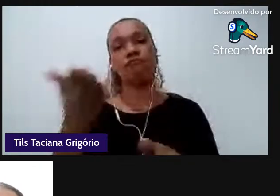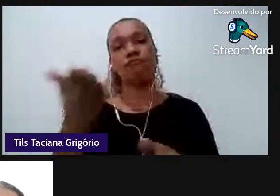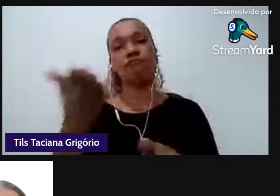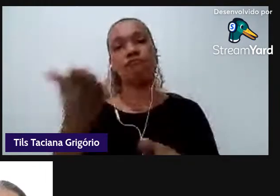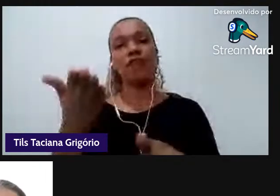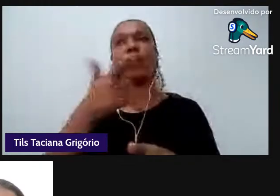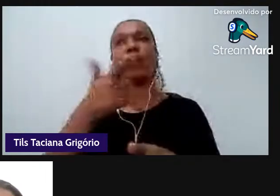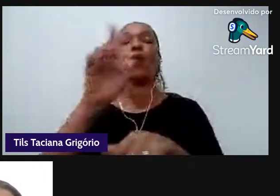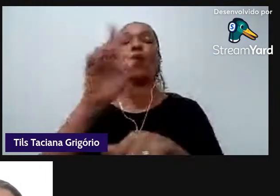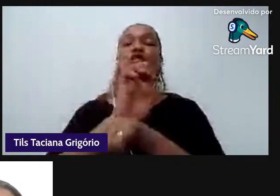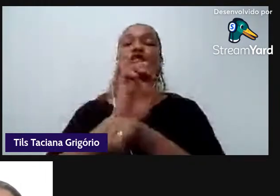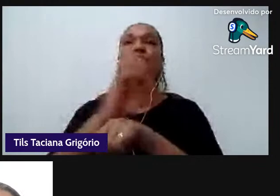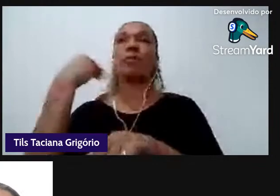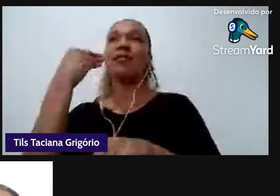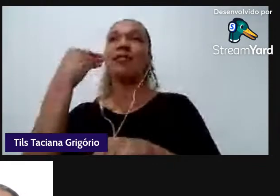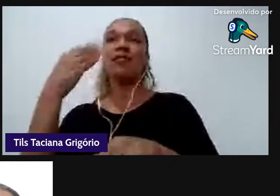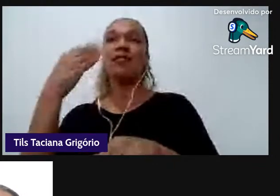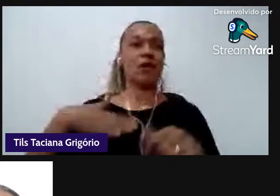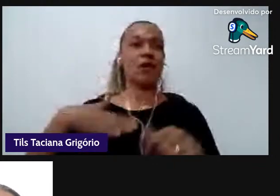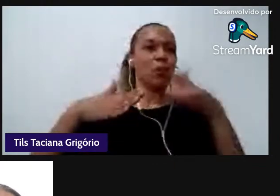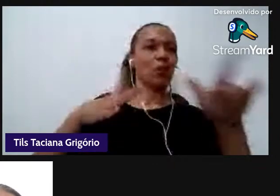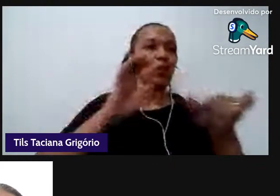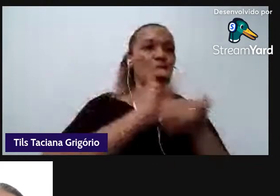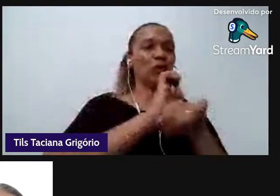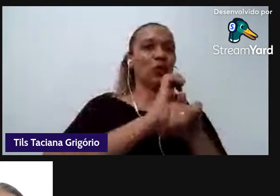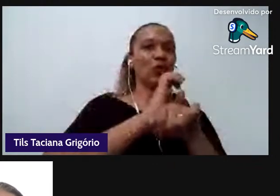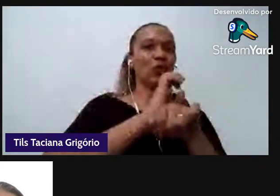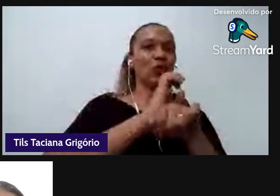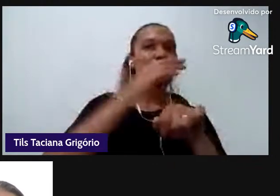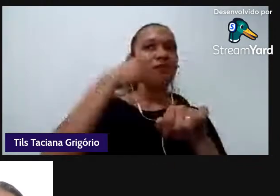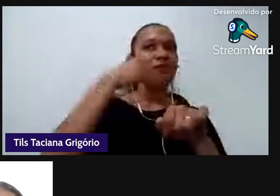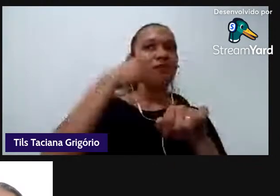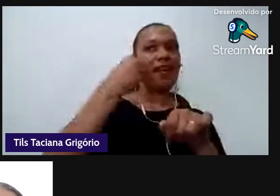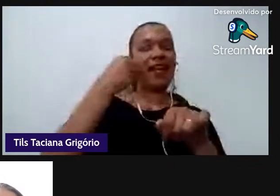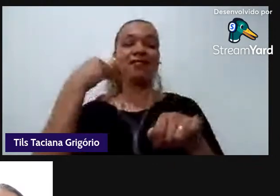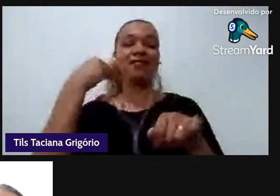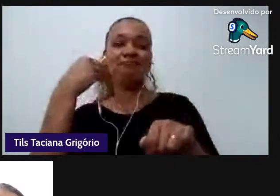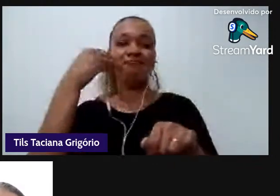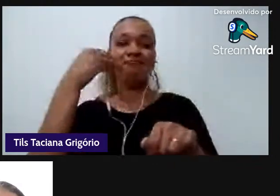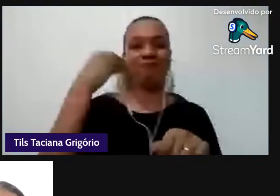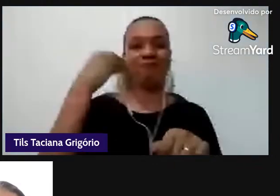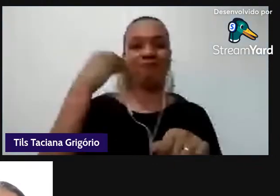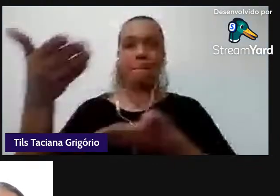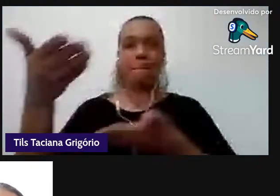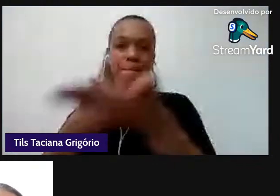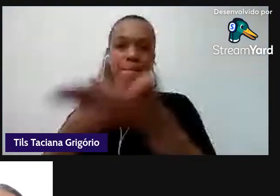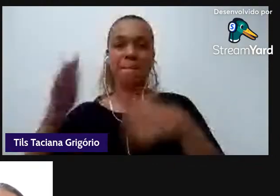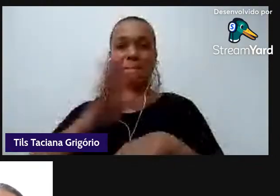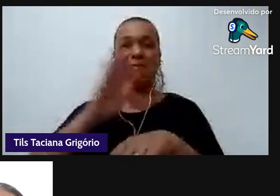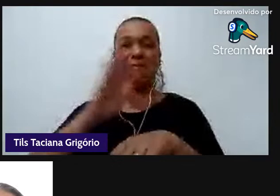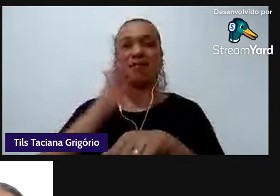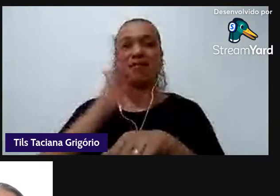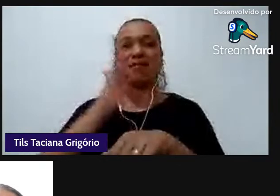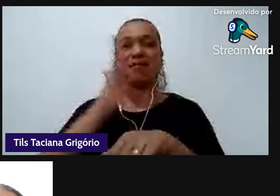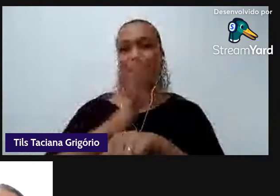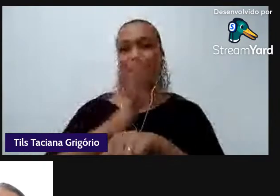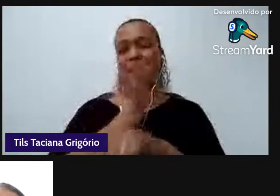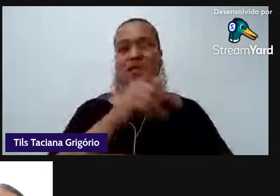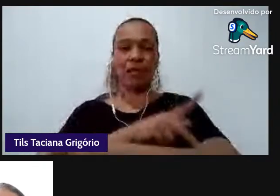fala também tenho outra vivência e isso vai enriquecendo a nossa prática pedagógica vai enriquecendo o nosso